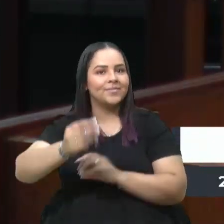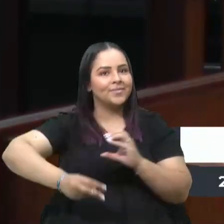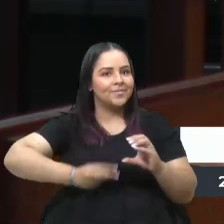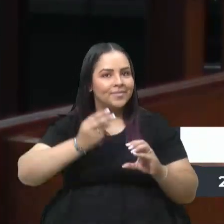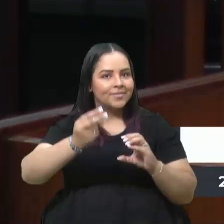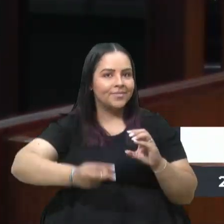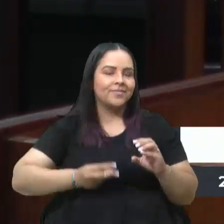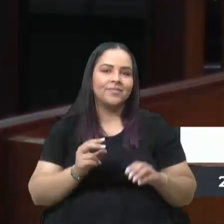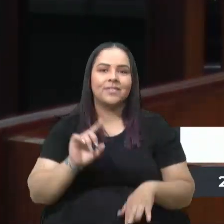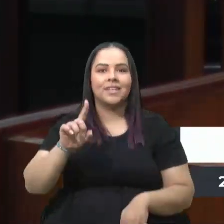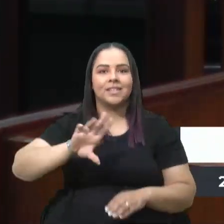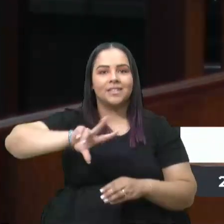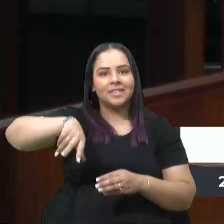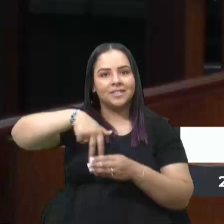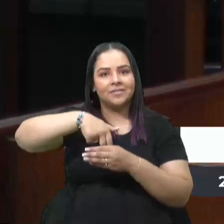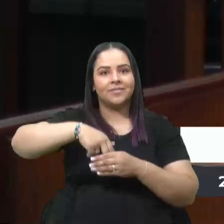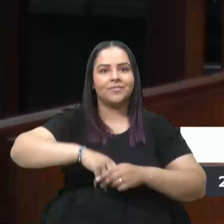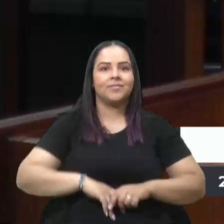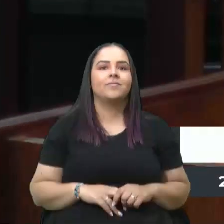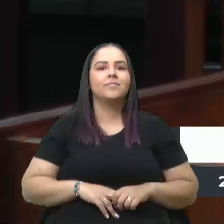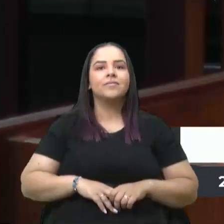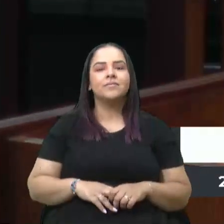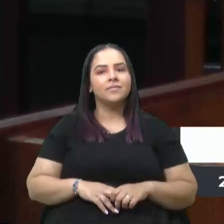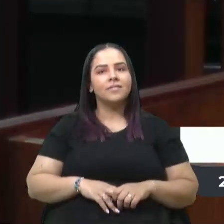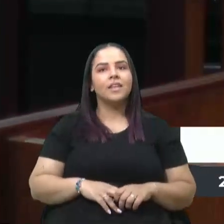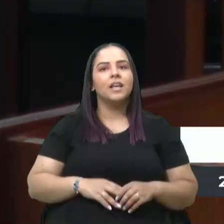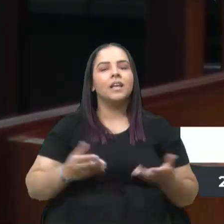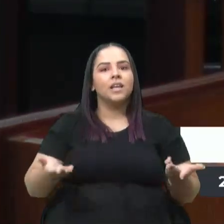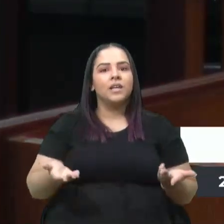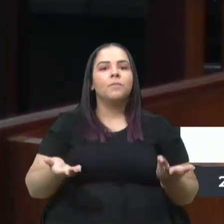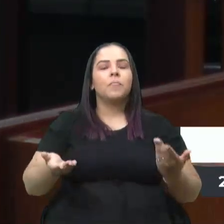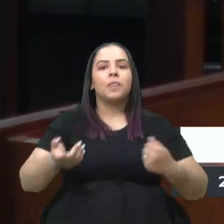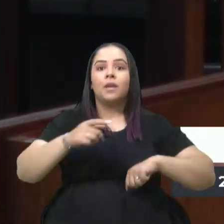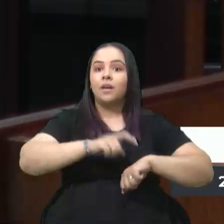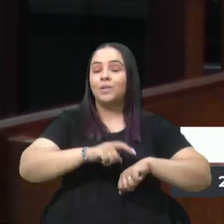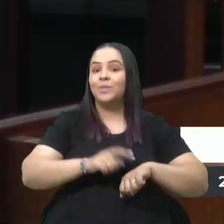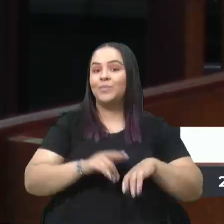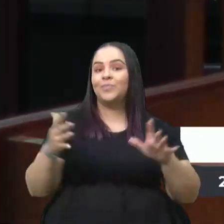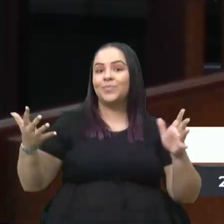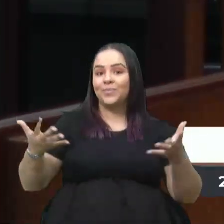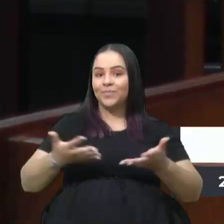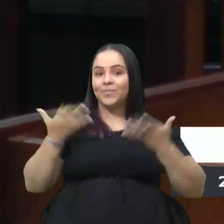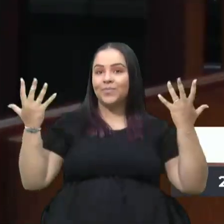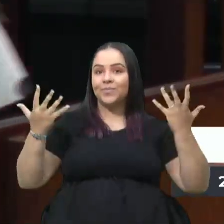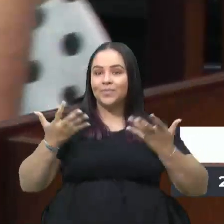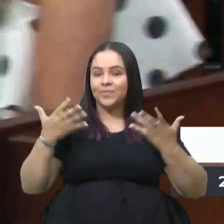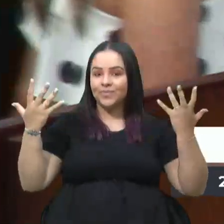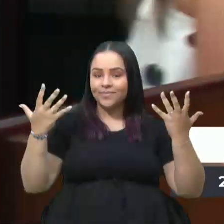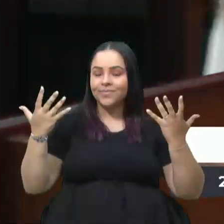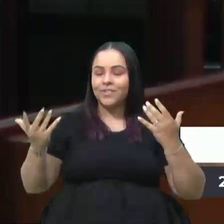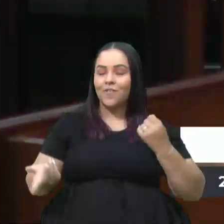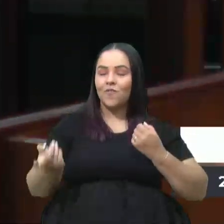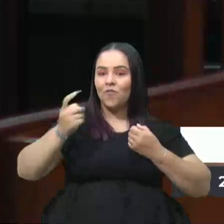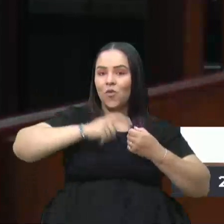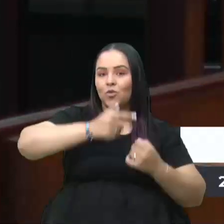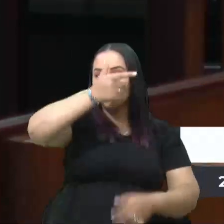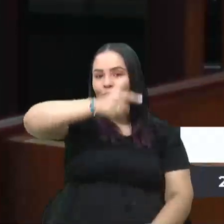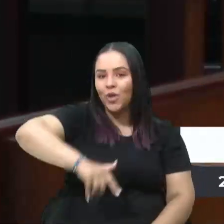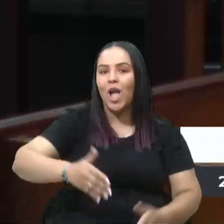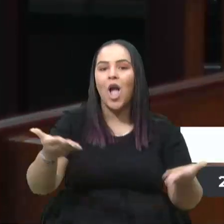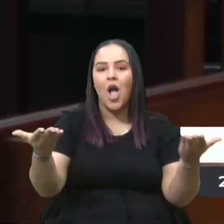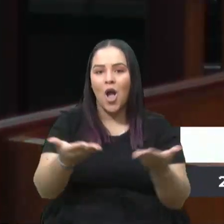de Vereadores, que é a tribuna. Nesse momento de tanta alegria, em que volto a esta casa, agora como